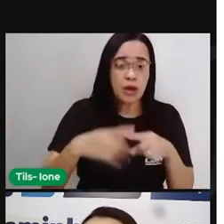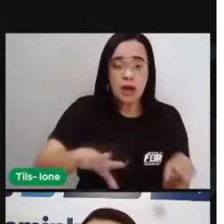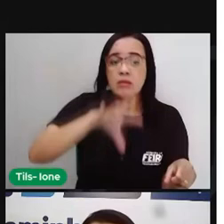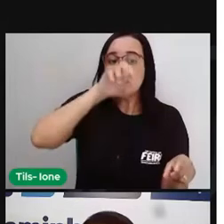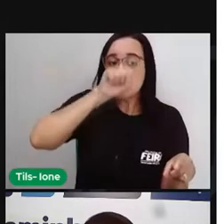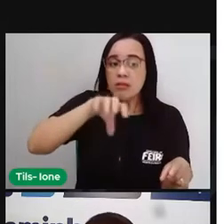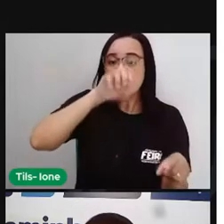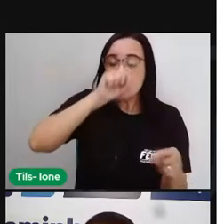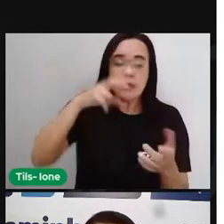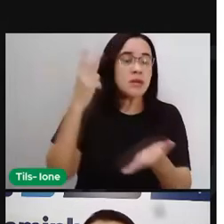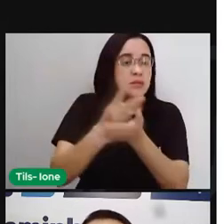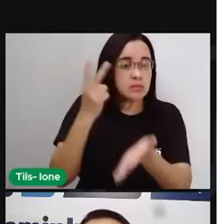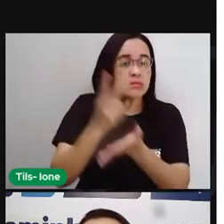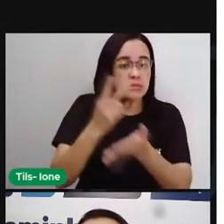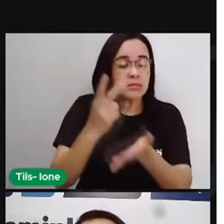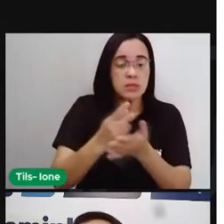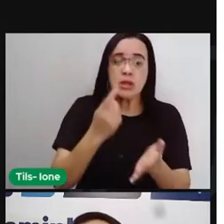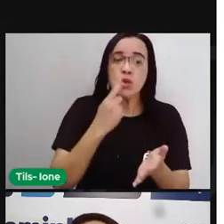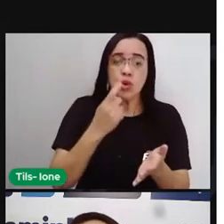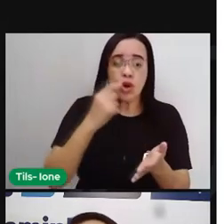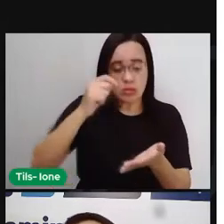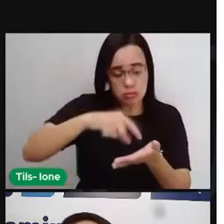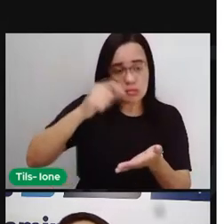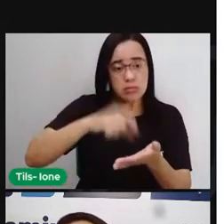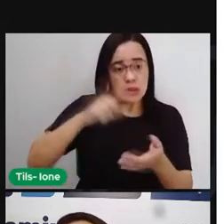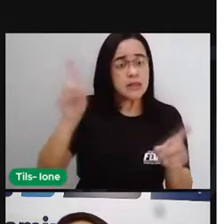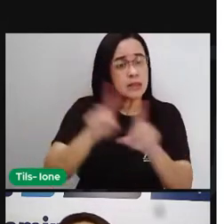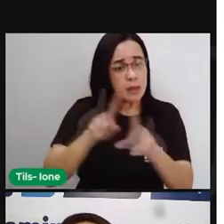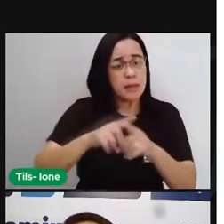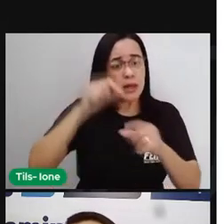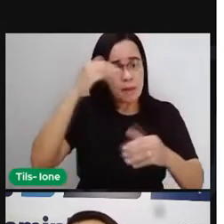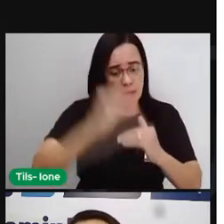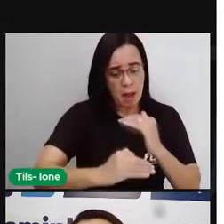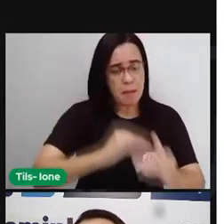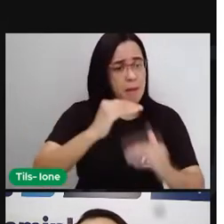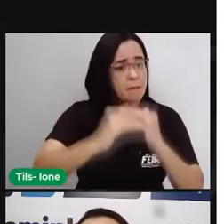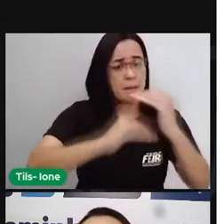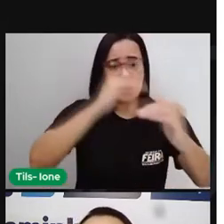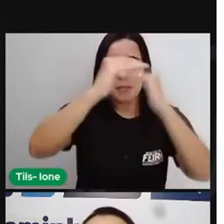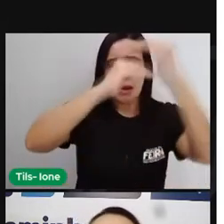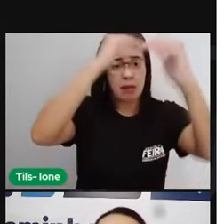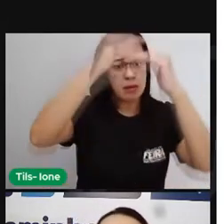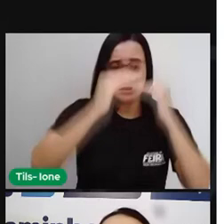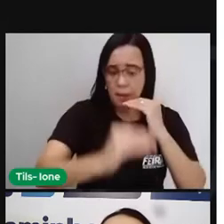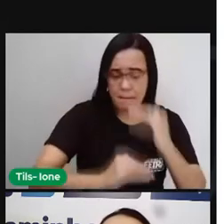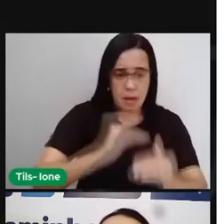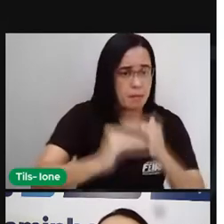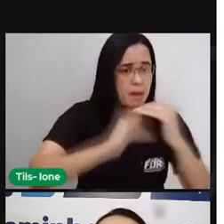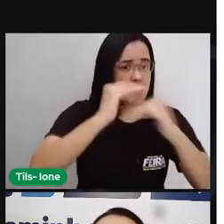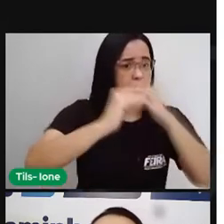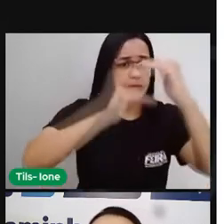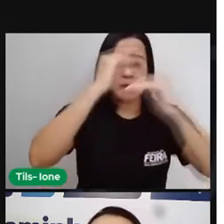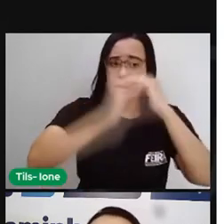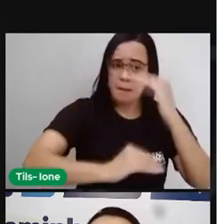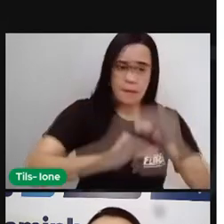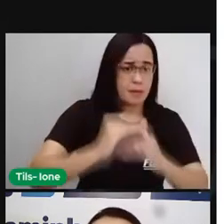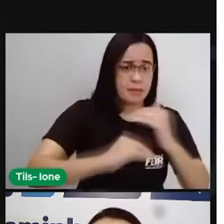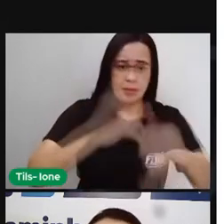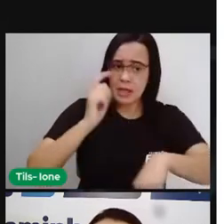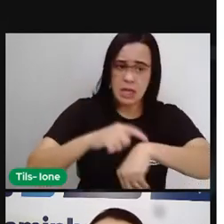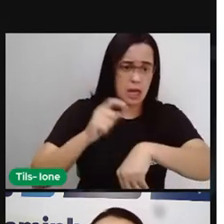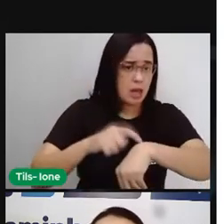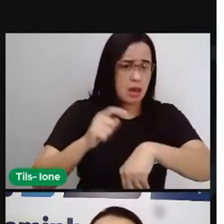também não para de circular. E esse processo é um processo contínuo. Não existe um tempo no nosso organismo, no nosso